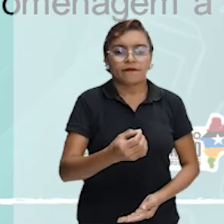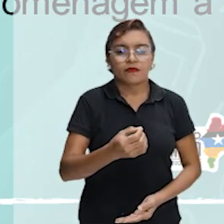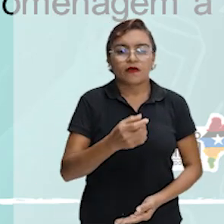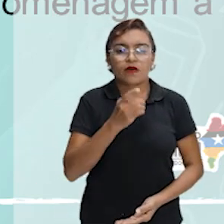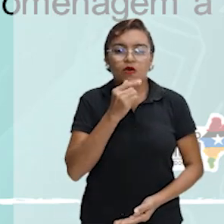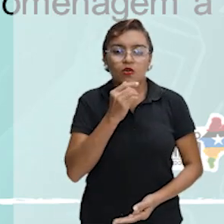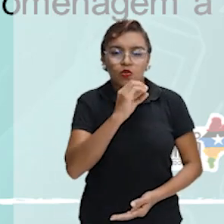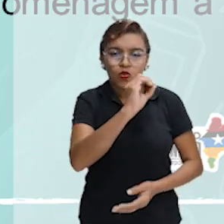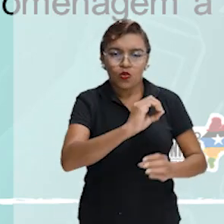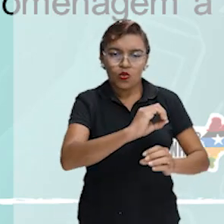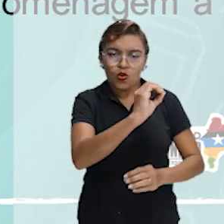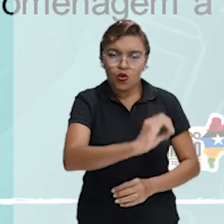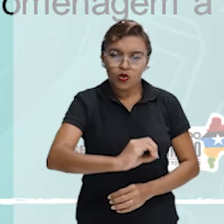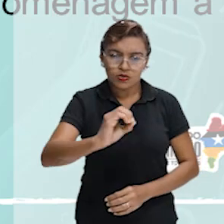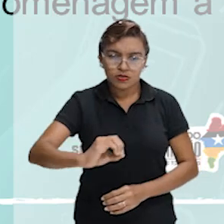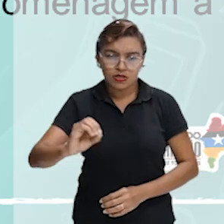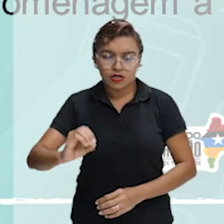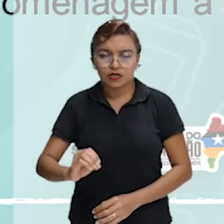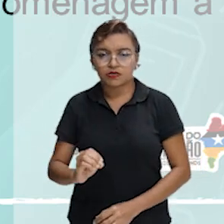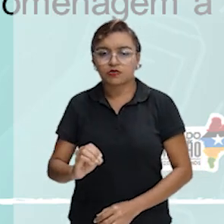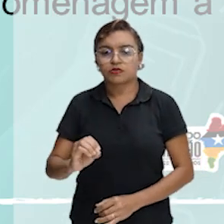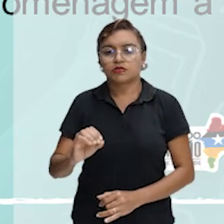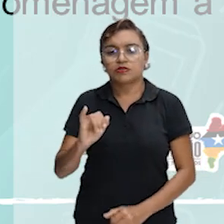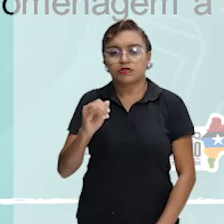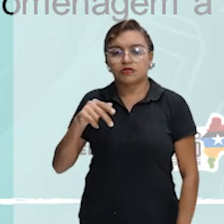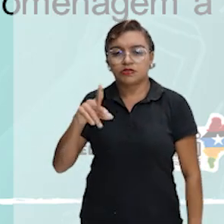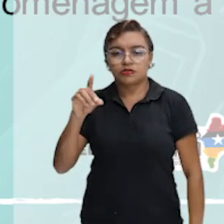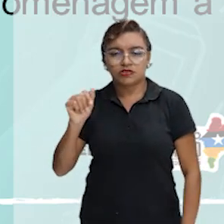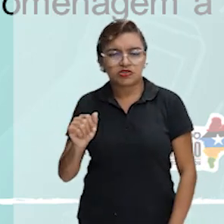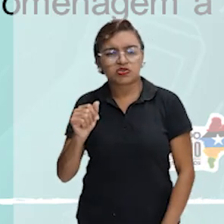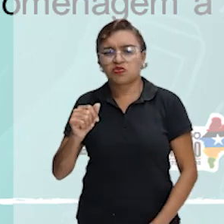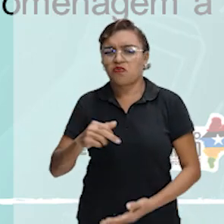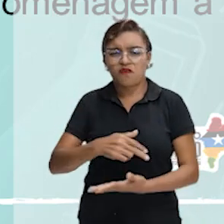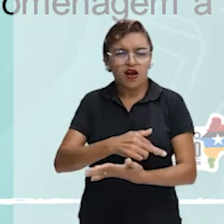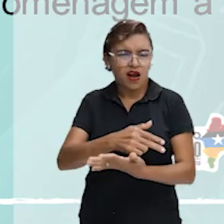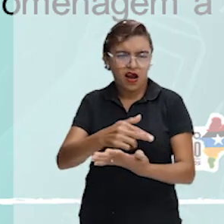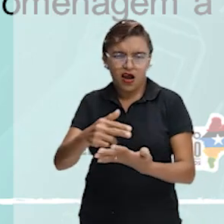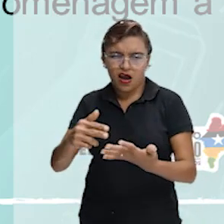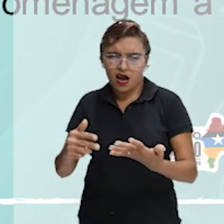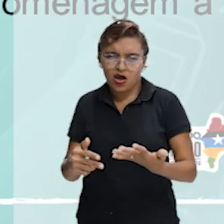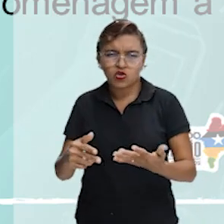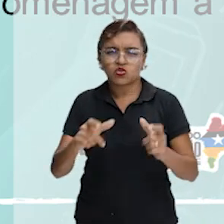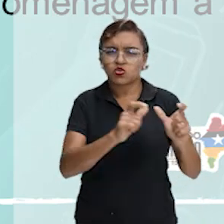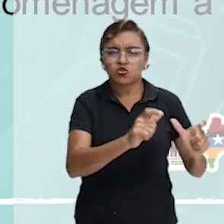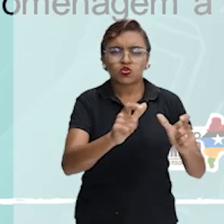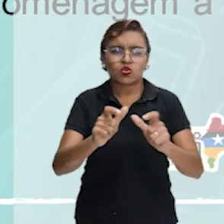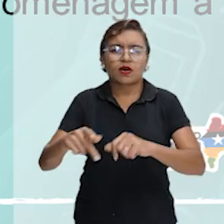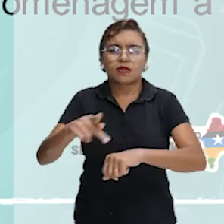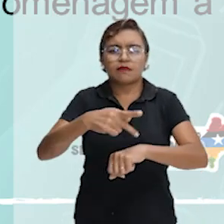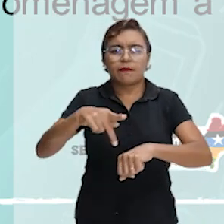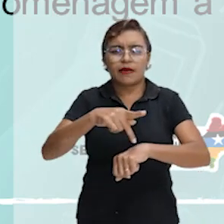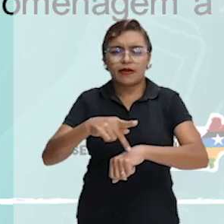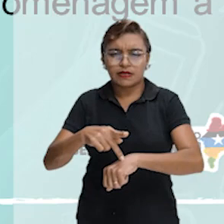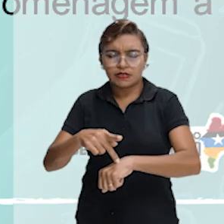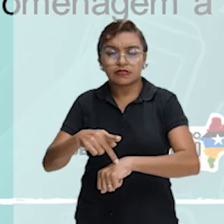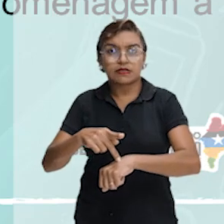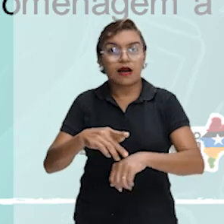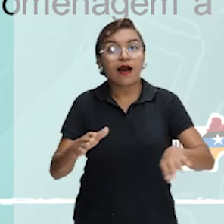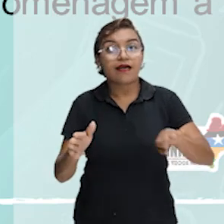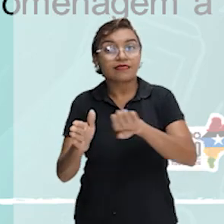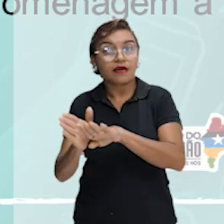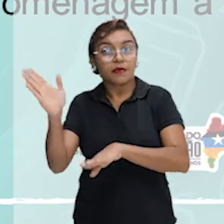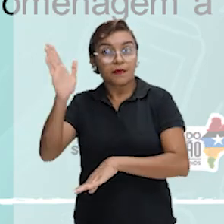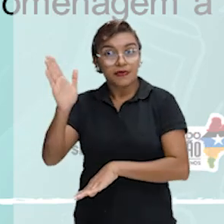e Atlântico, com escalas entre outros territórios, em Taiti, Nova Zelândia, Austrália, África do Sul e Brasil.